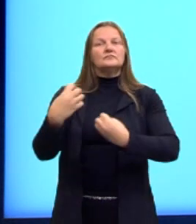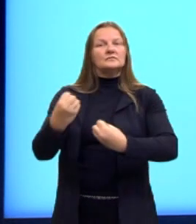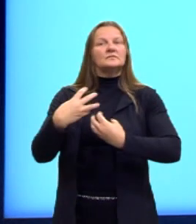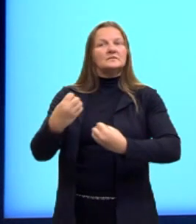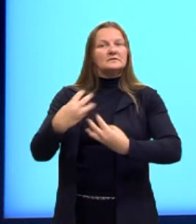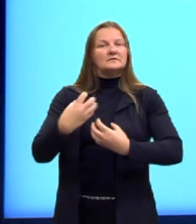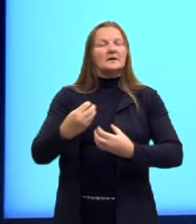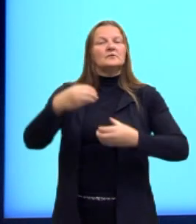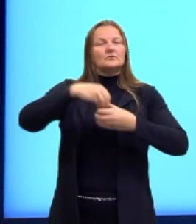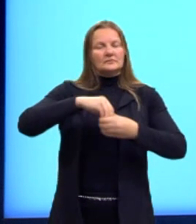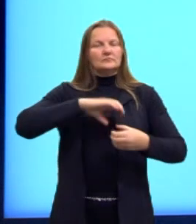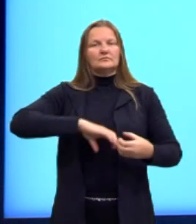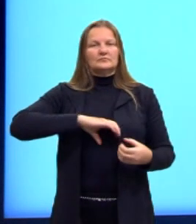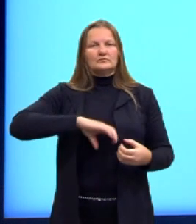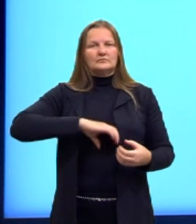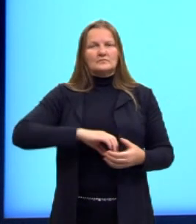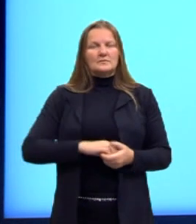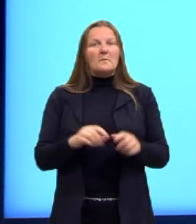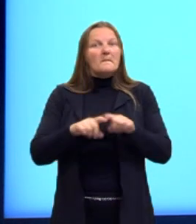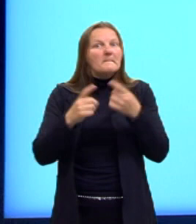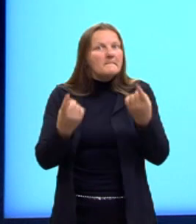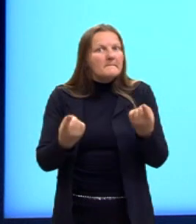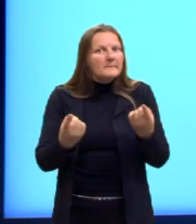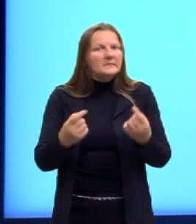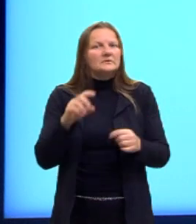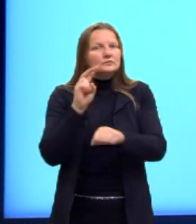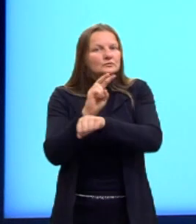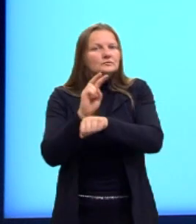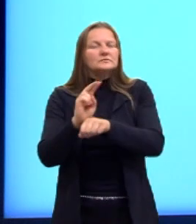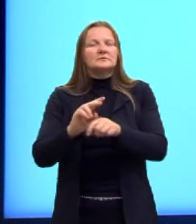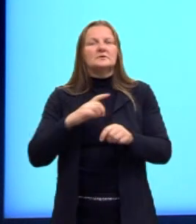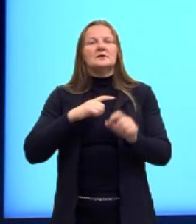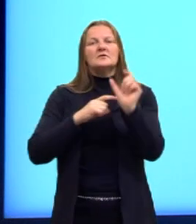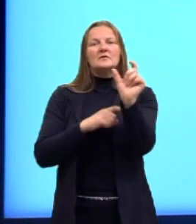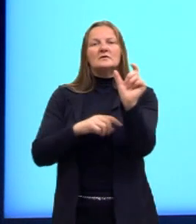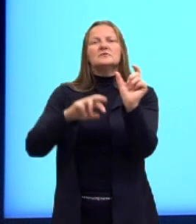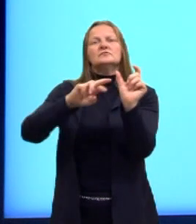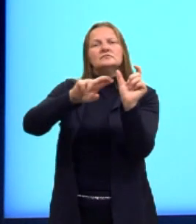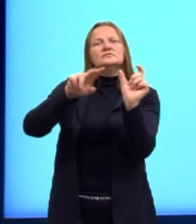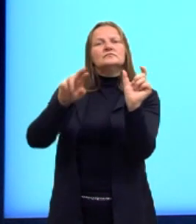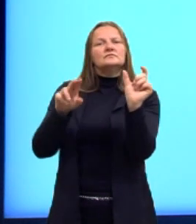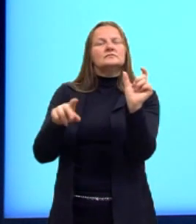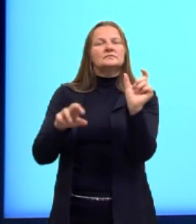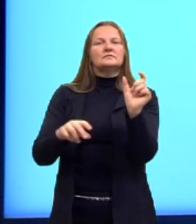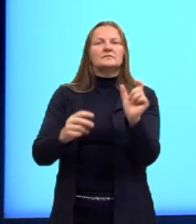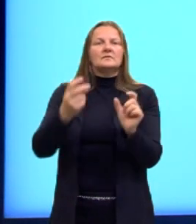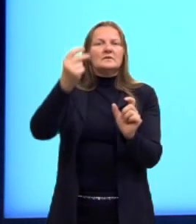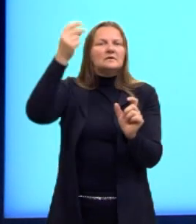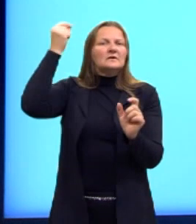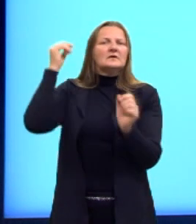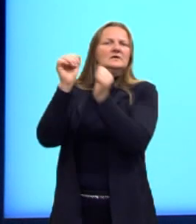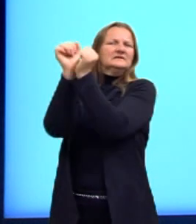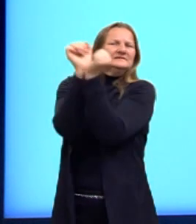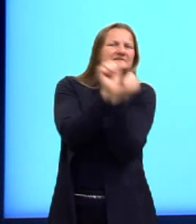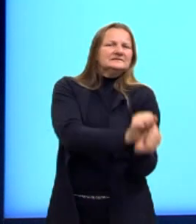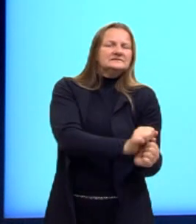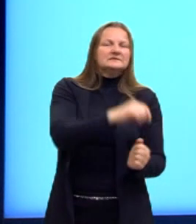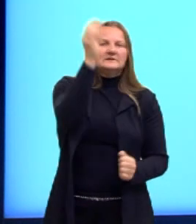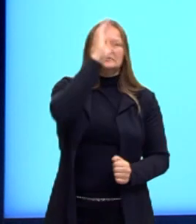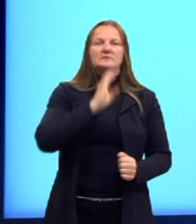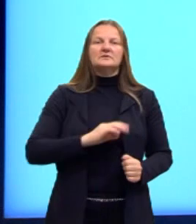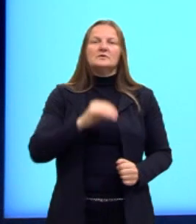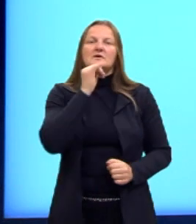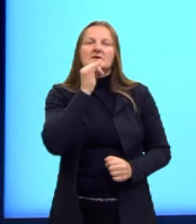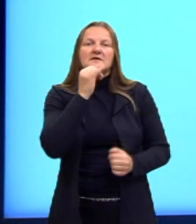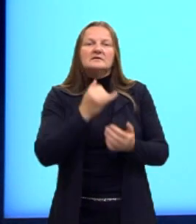dentro da nossa língua portuguesa. A gente tem outros diversos termos derivados do passado escravagista do Brasil, como